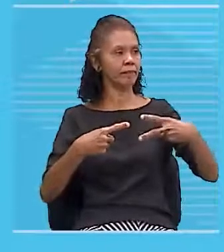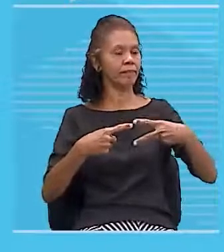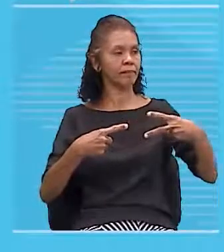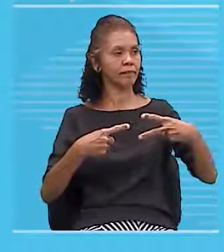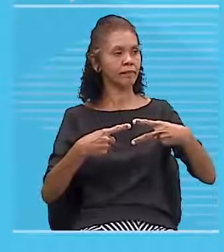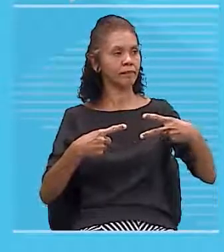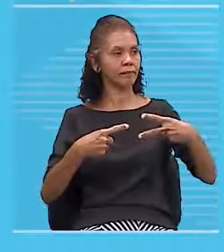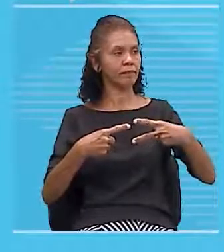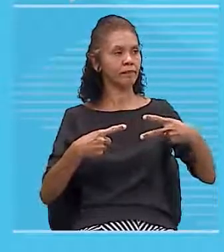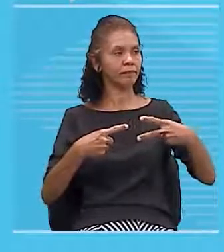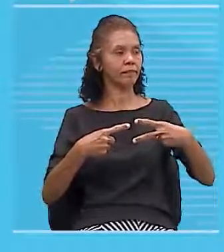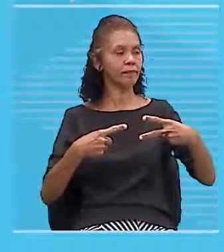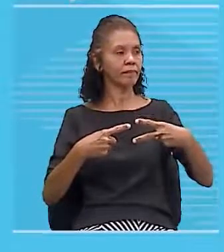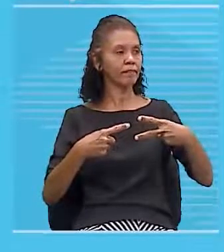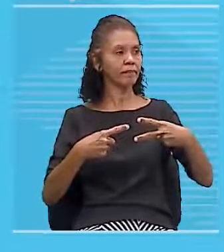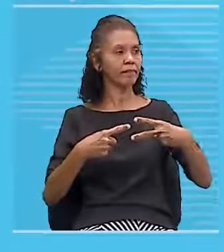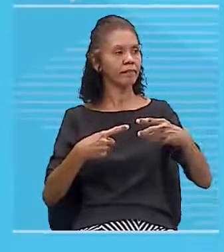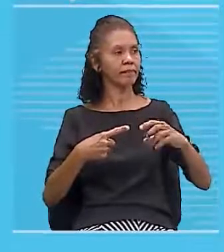E aí?